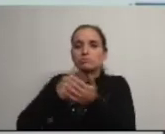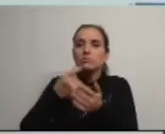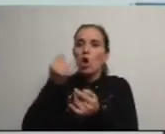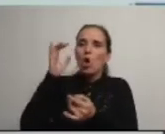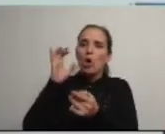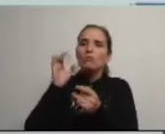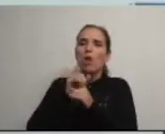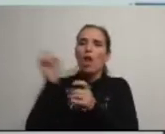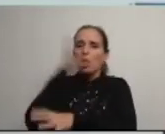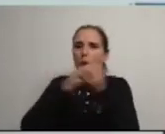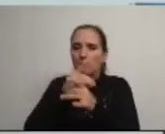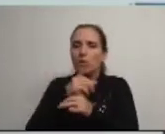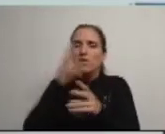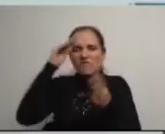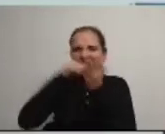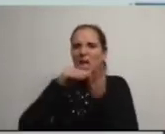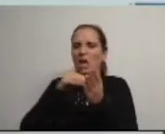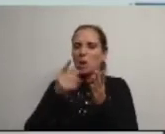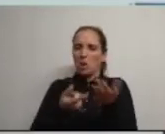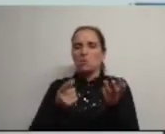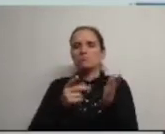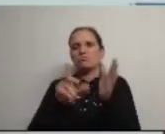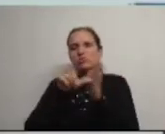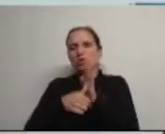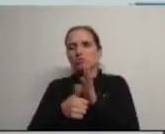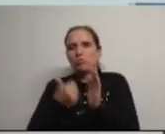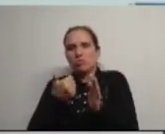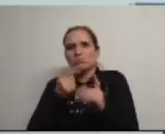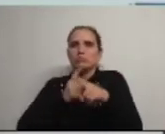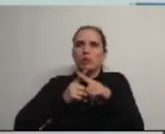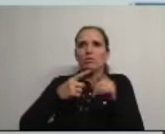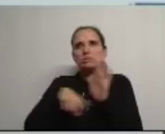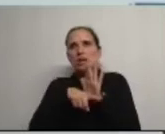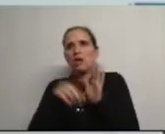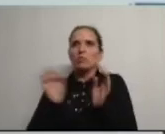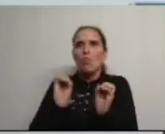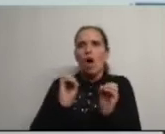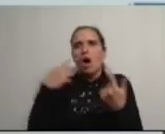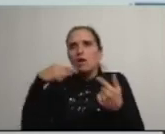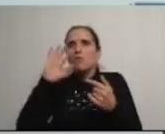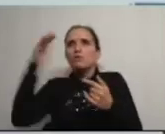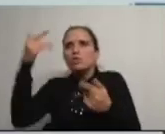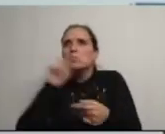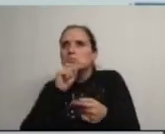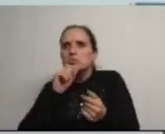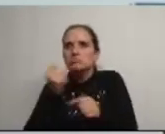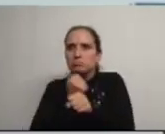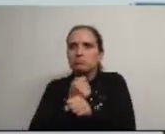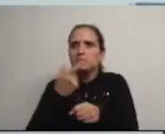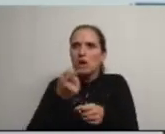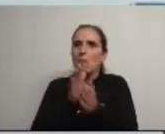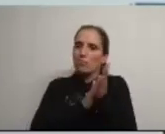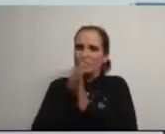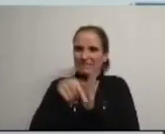disponíveis para depois inventar projetos úteis ou não relevantes ou não sustentáveis no futuro ou não para utilizar os tais